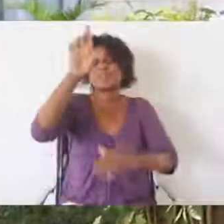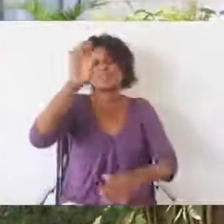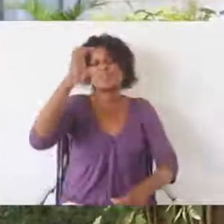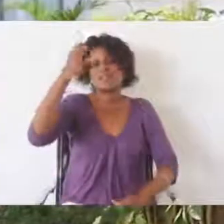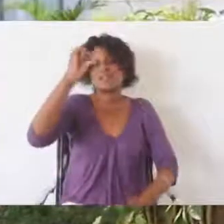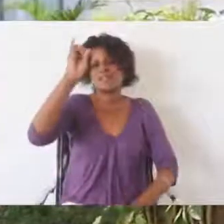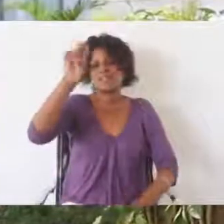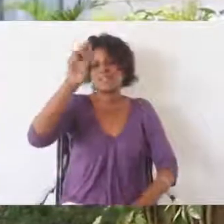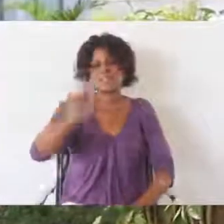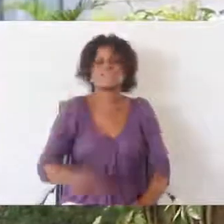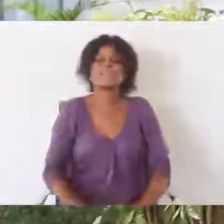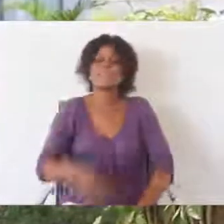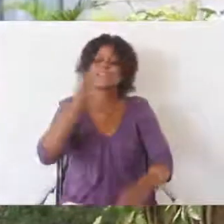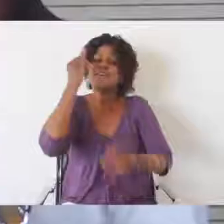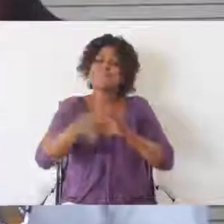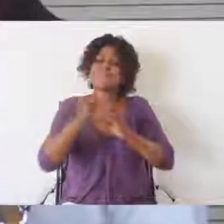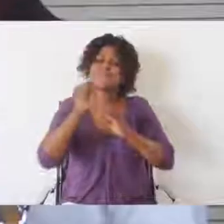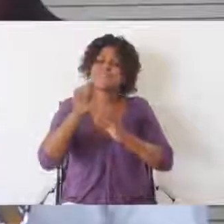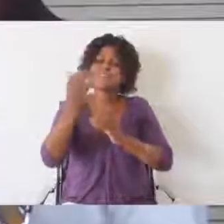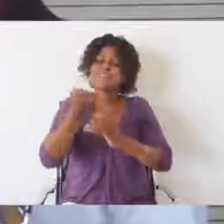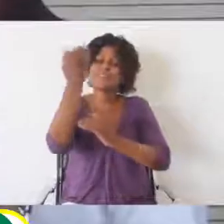Nós ficamos por aqui. Até a próxima.